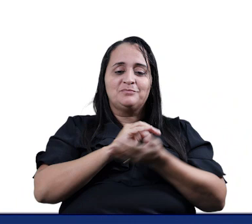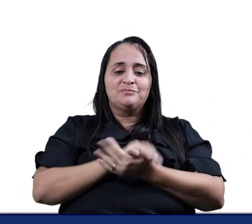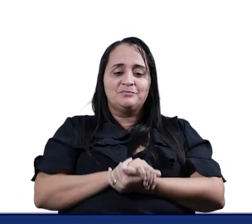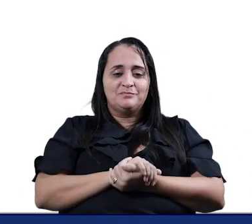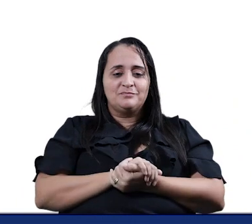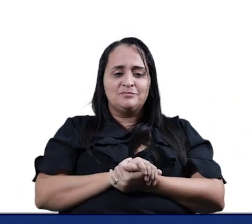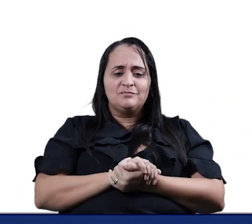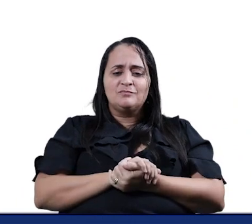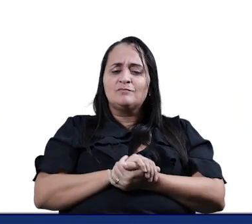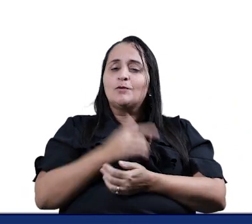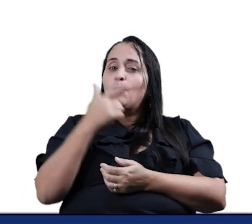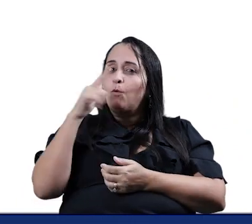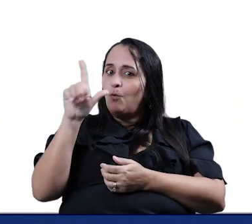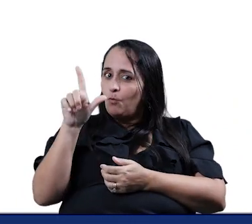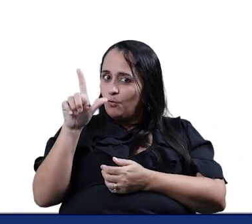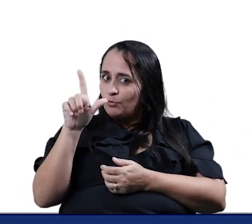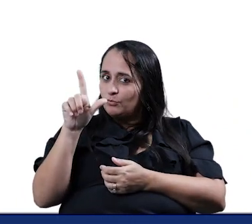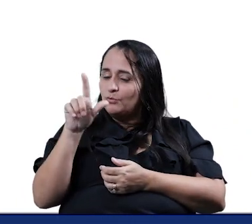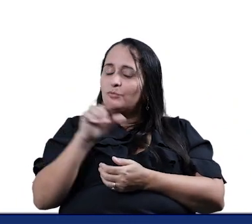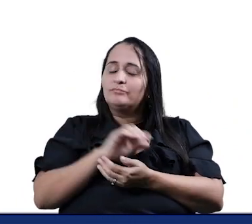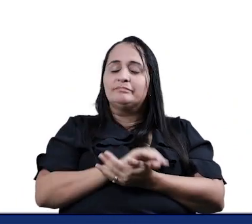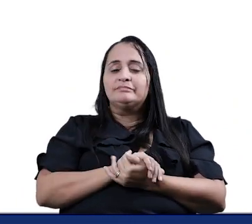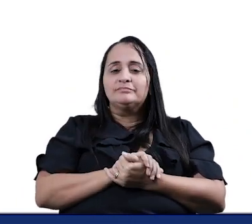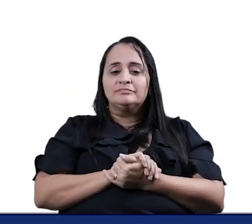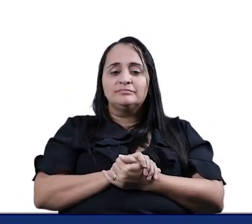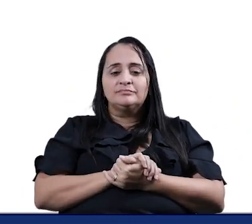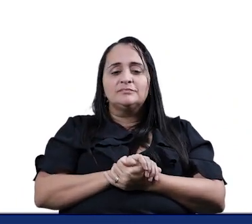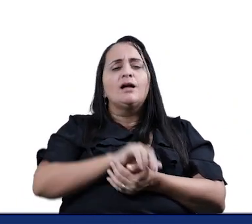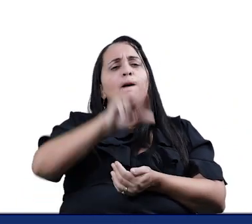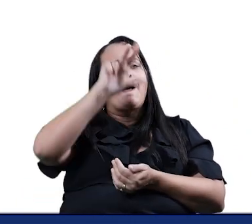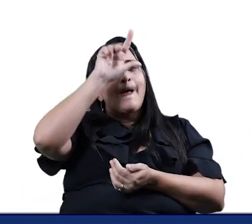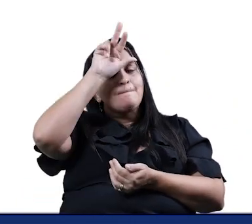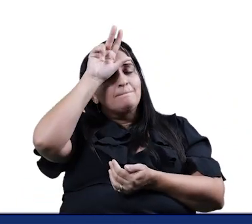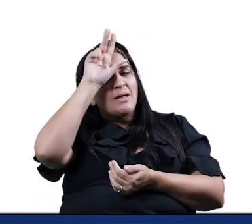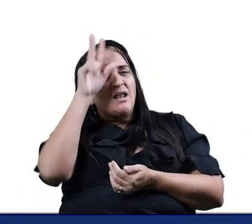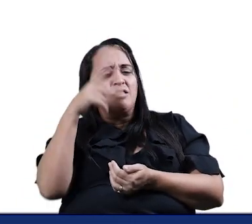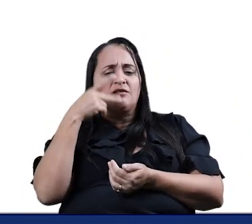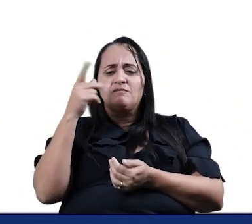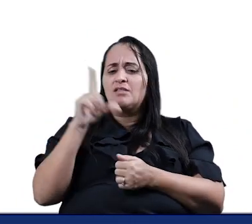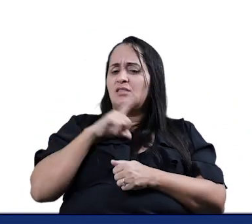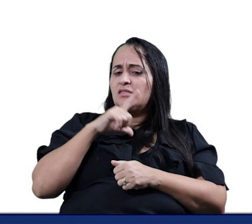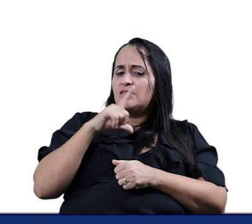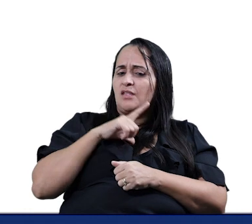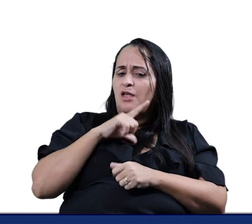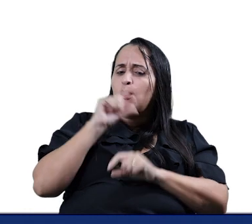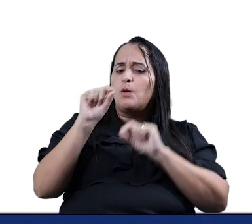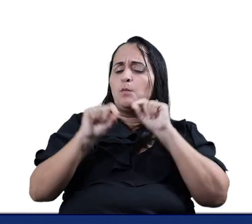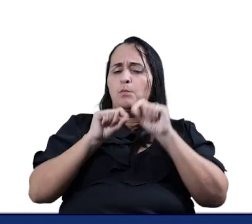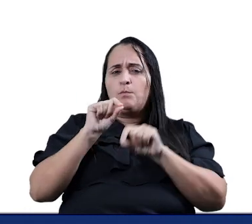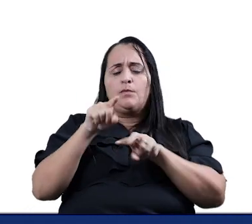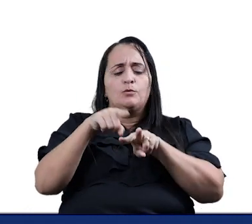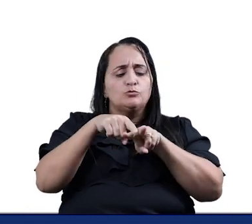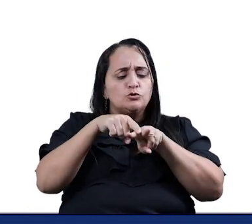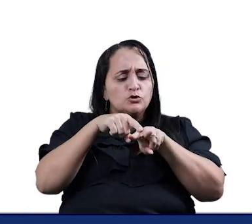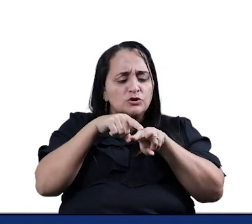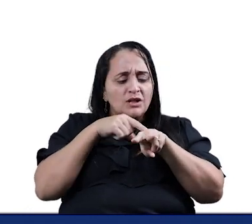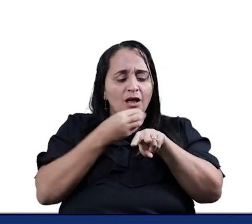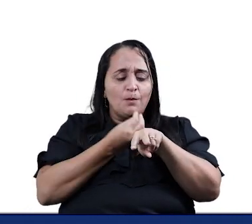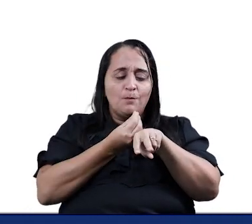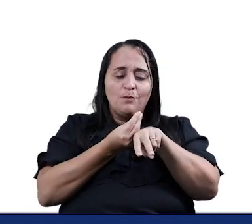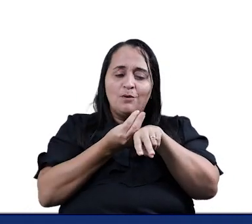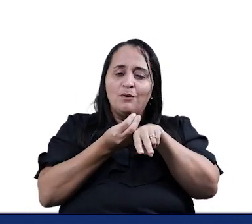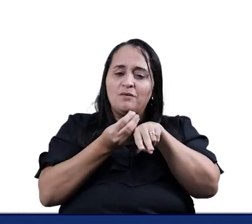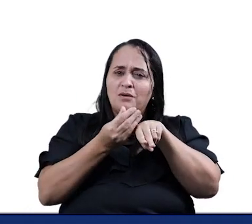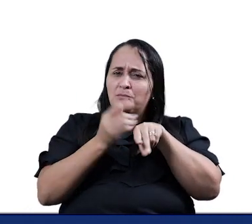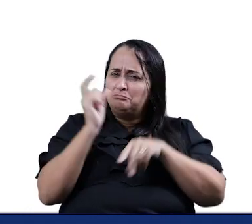Vamos a este outro verso A barata A que tem O chinelo De veludo